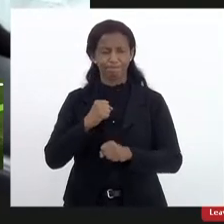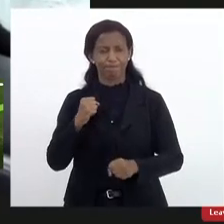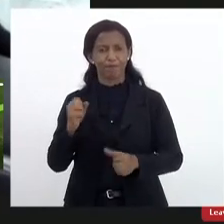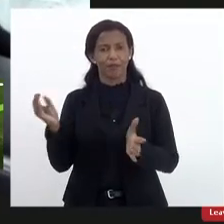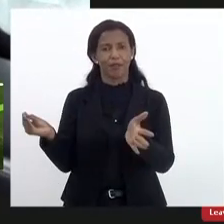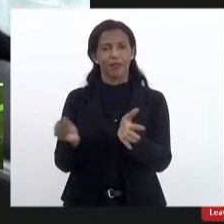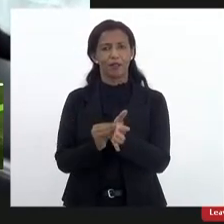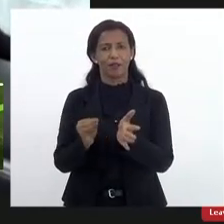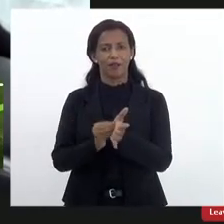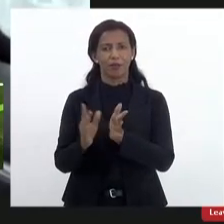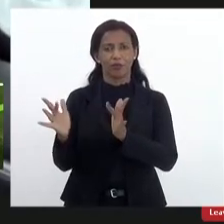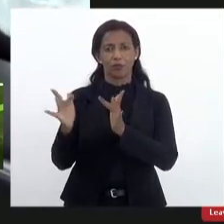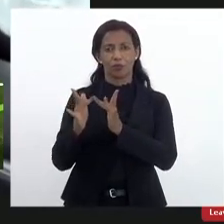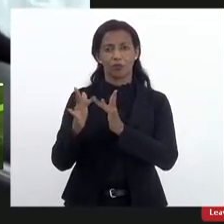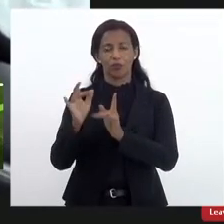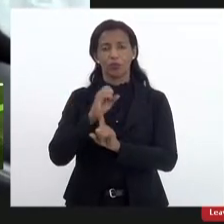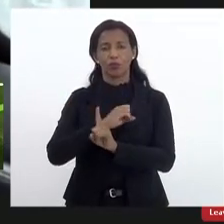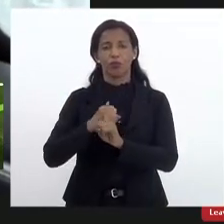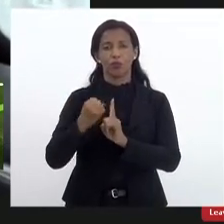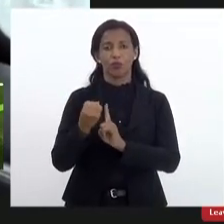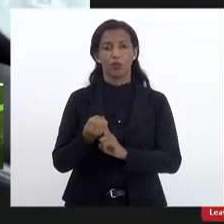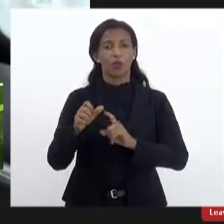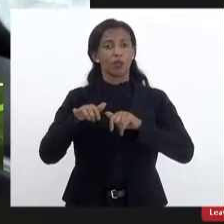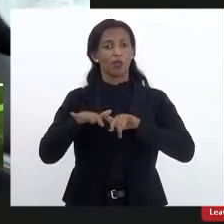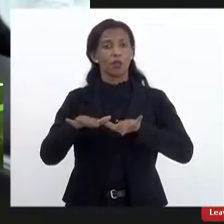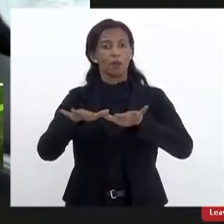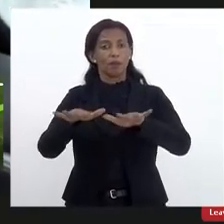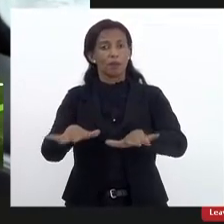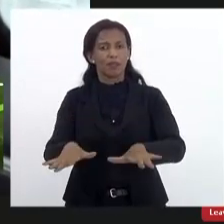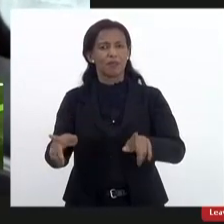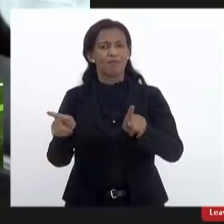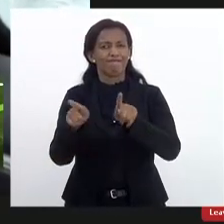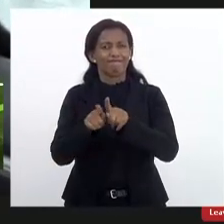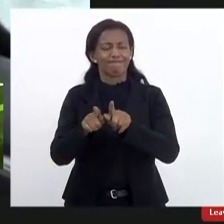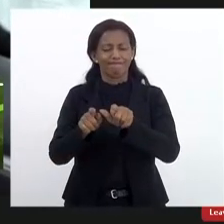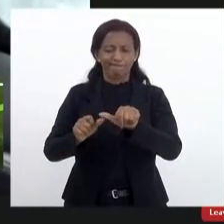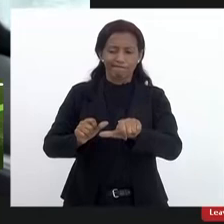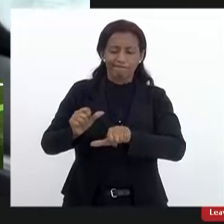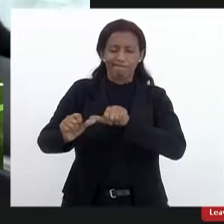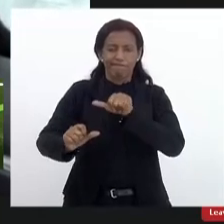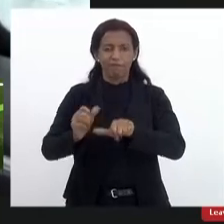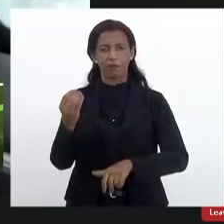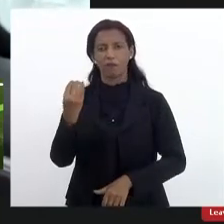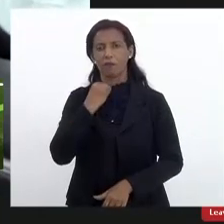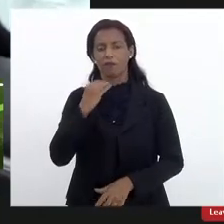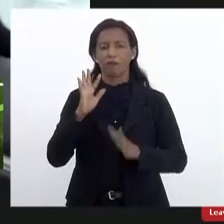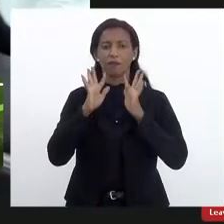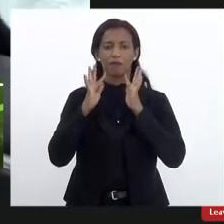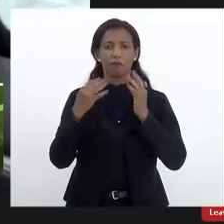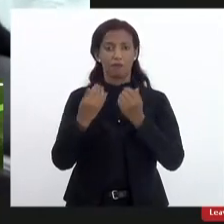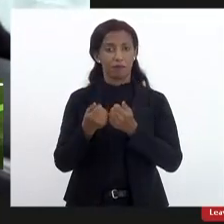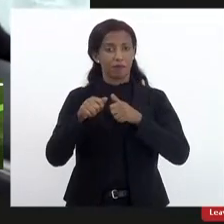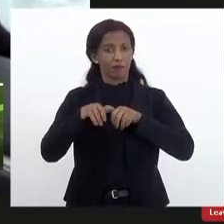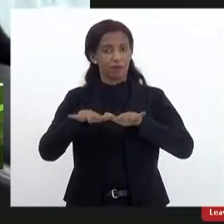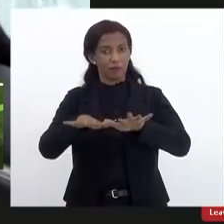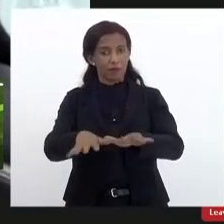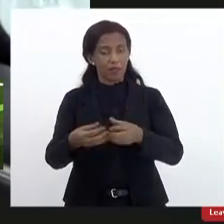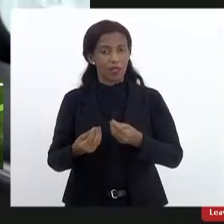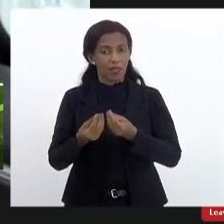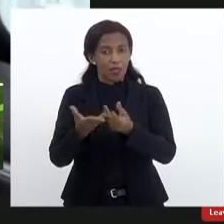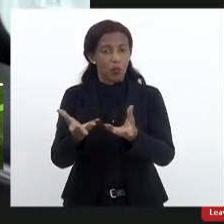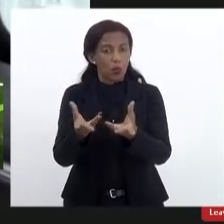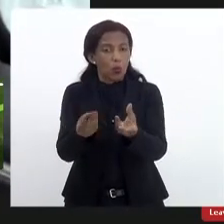ausência do contato social e a pandemia fragilizou muito essas famílias a pandemia causou